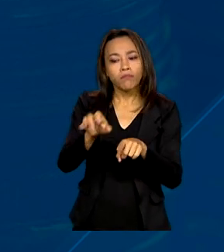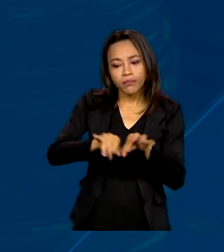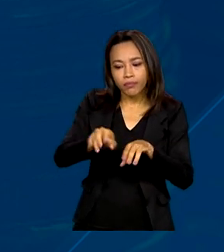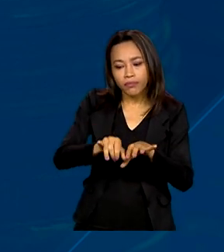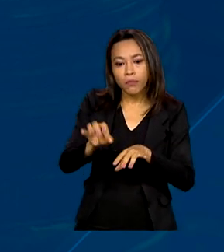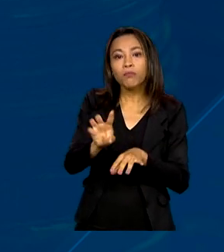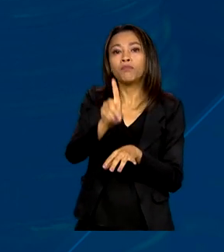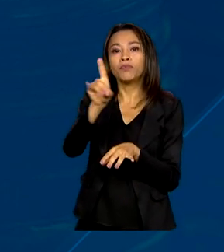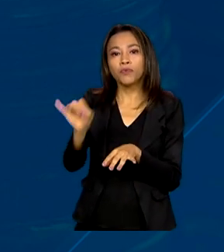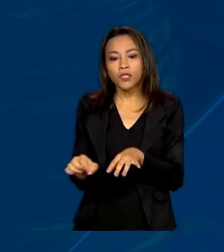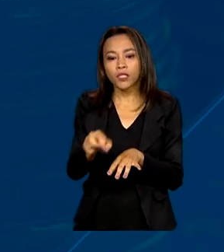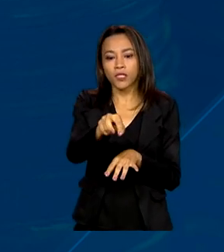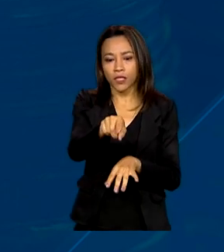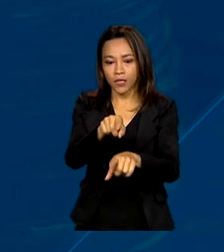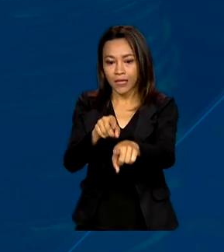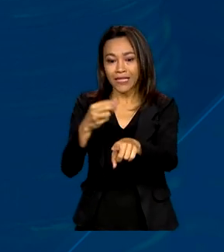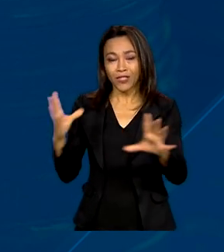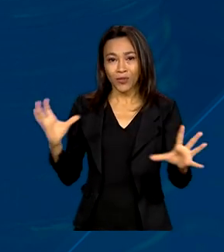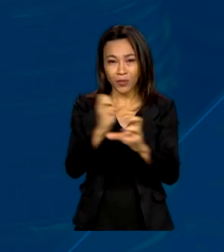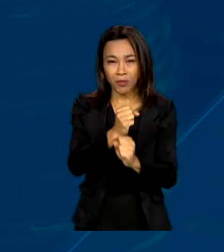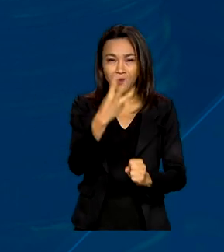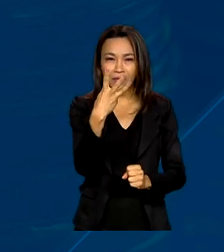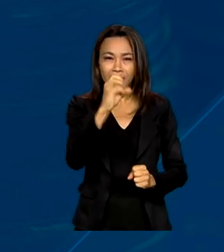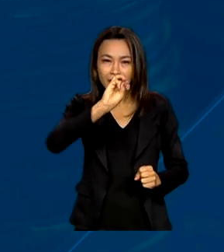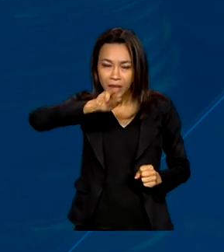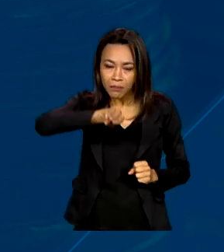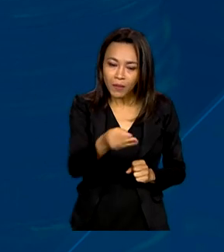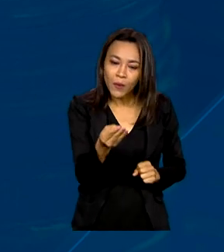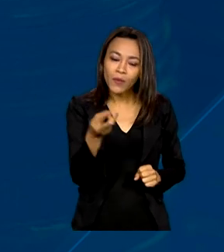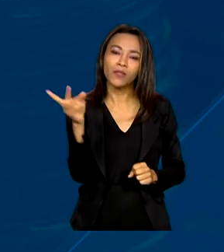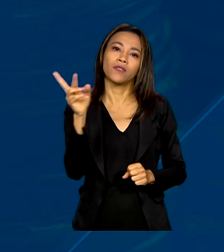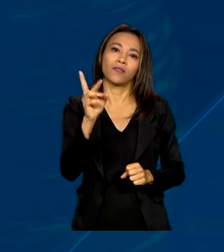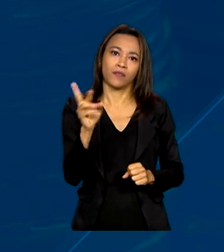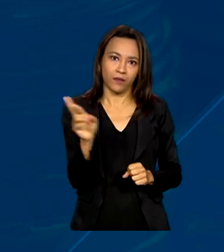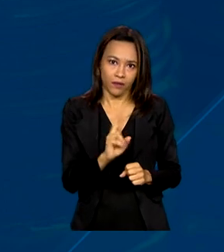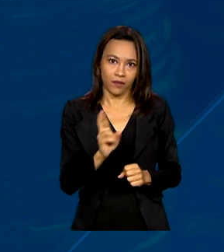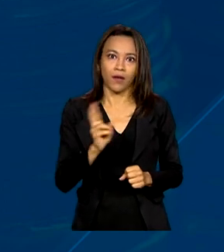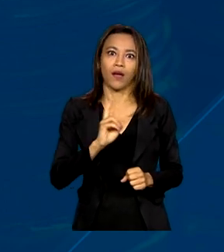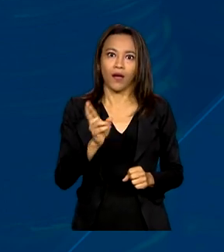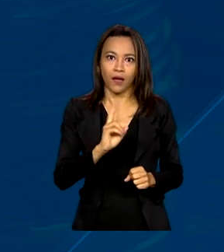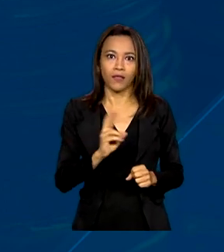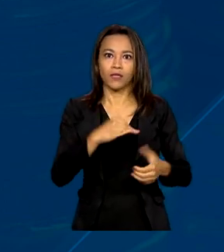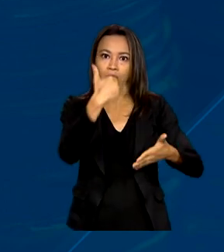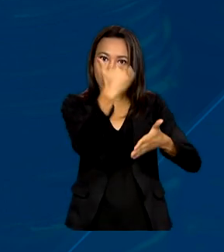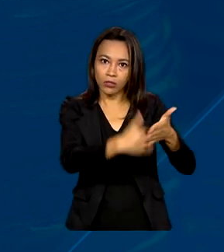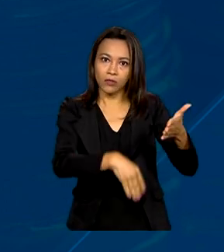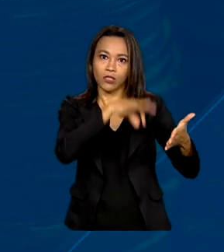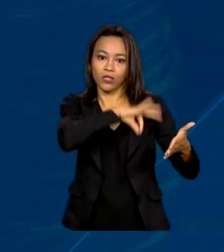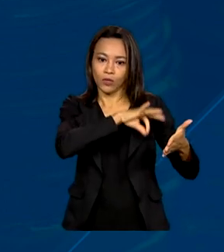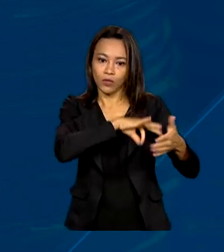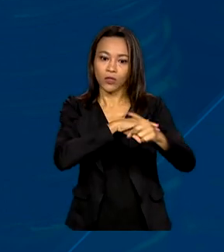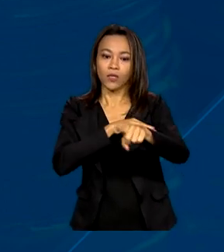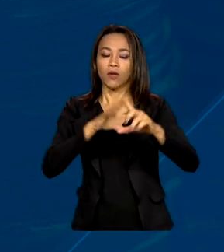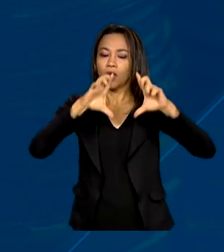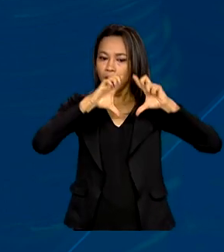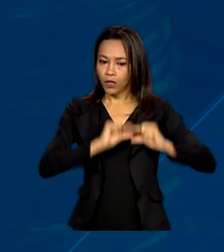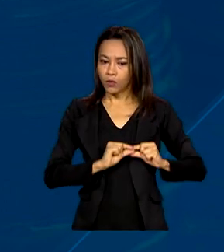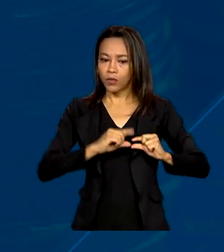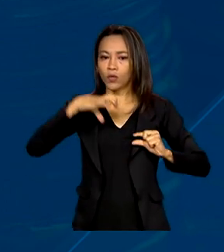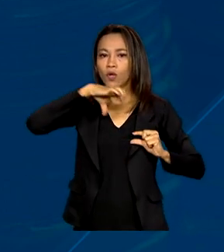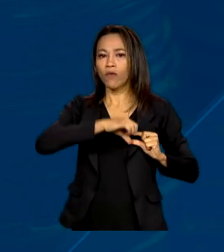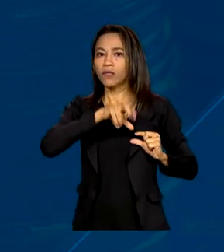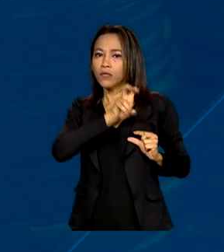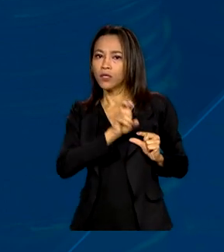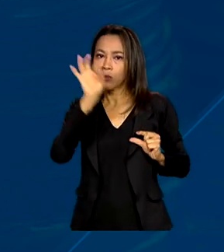cerca de 30 milhões de reais em empréstimos consignados. Uma queda de 95% em relação à